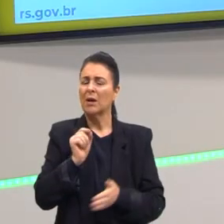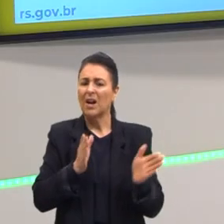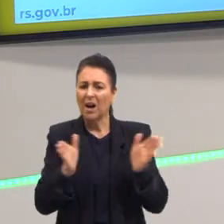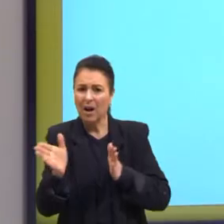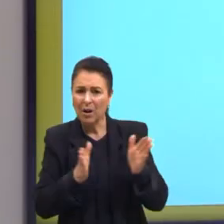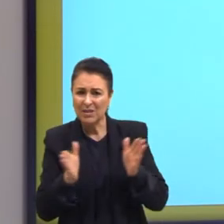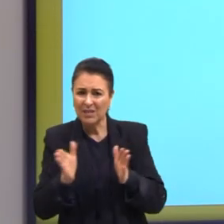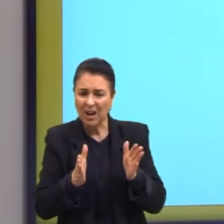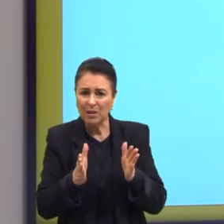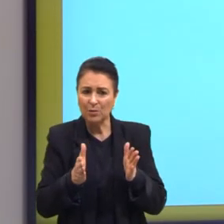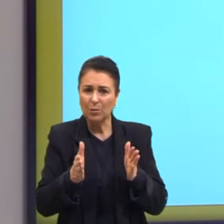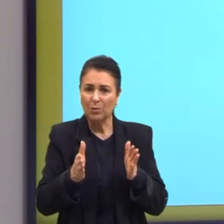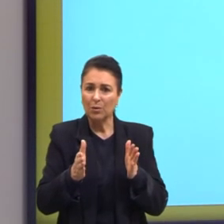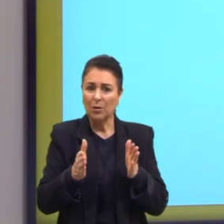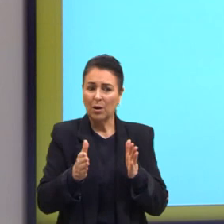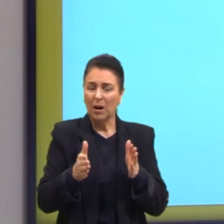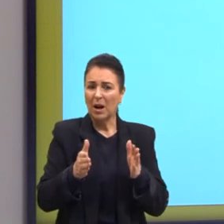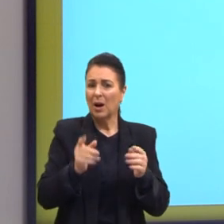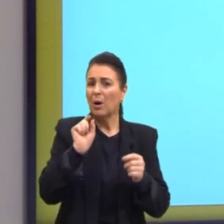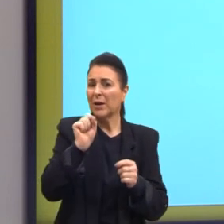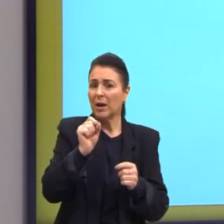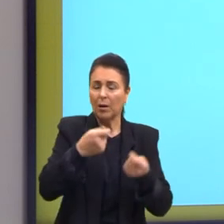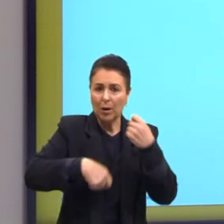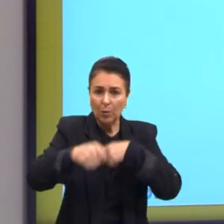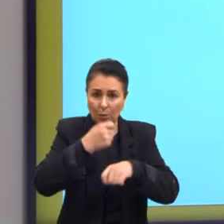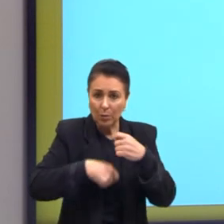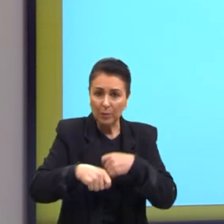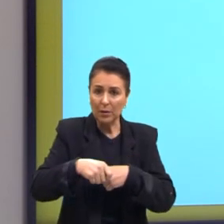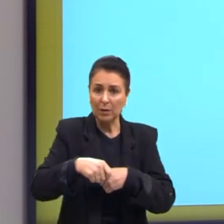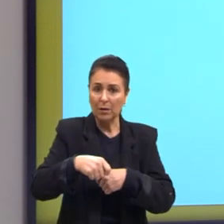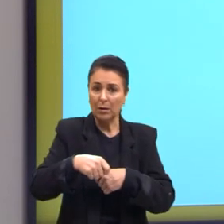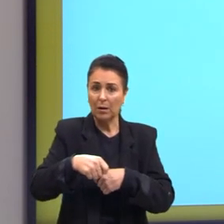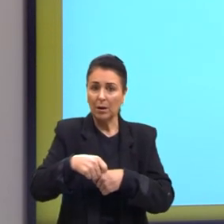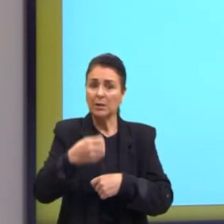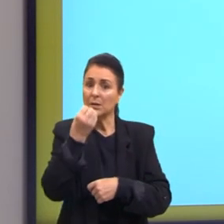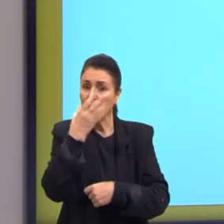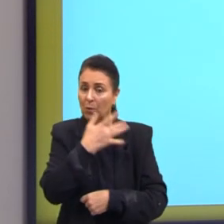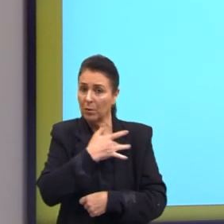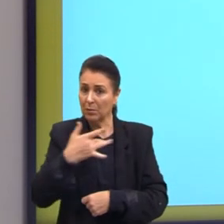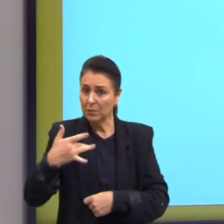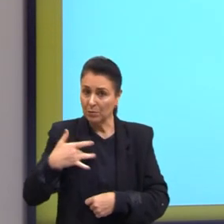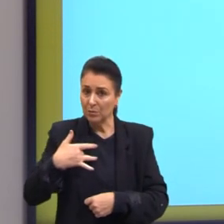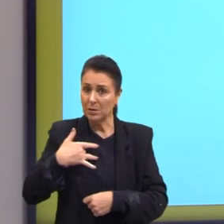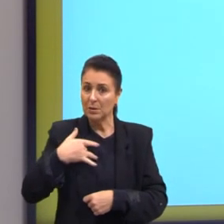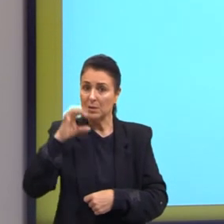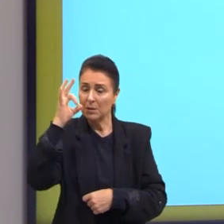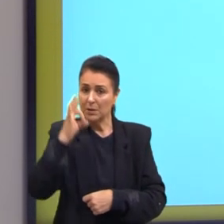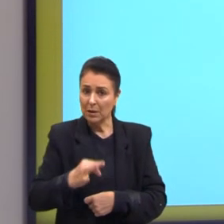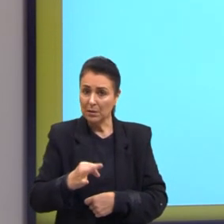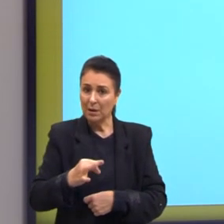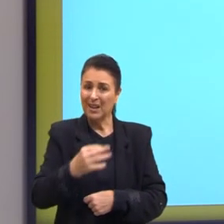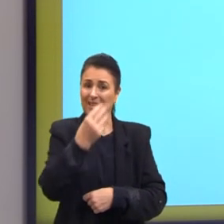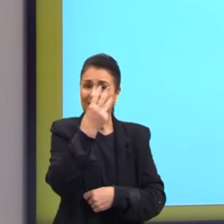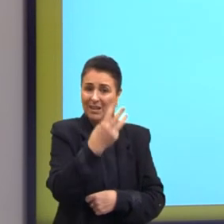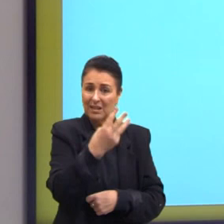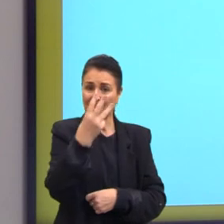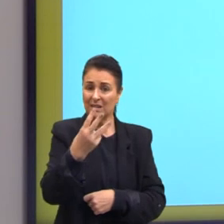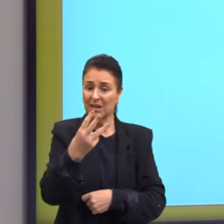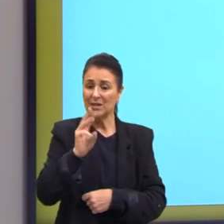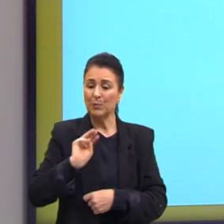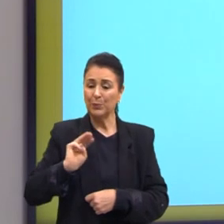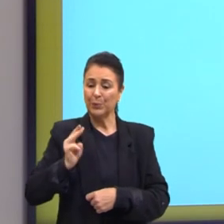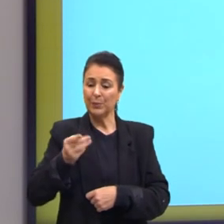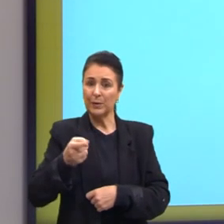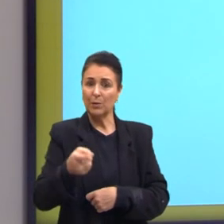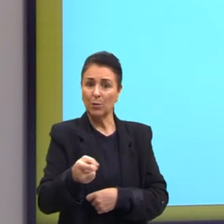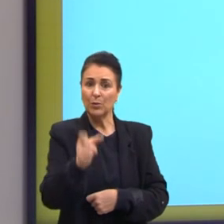e econômico à alimentação saudável e adequada. E nós temos visto aí, portanto, 33 milhões de pessoas que não estão